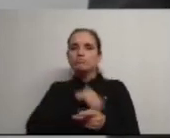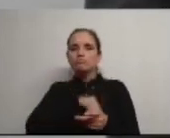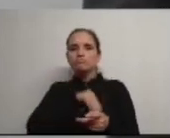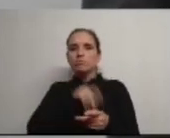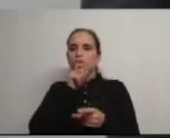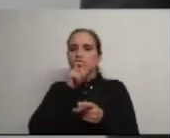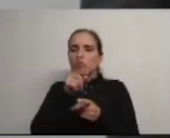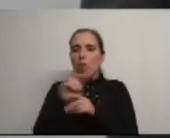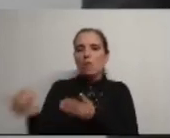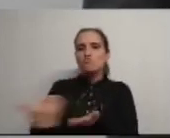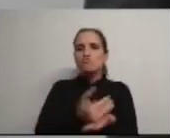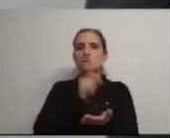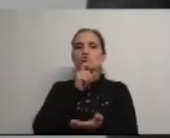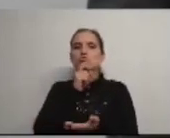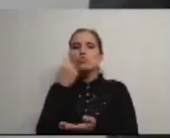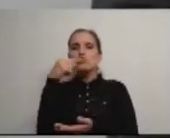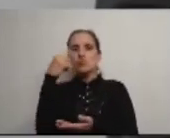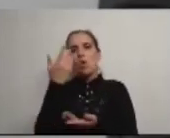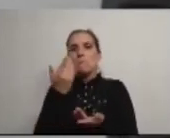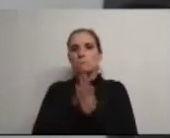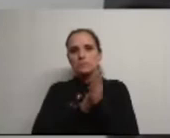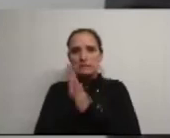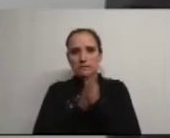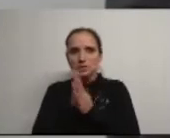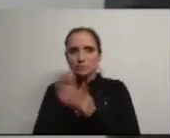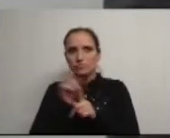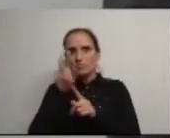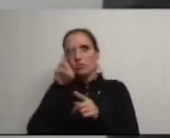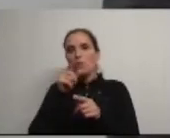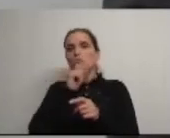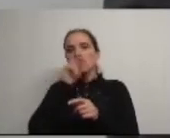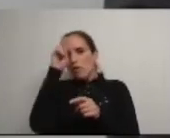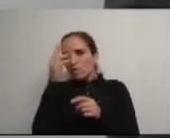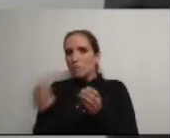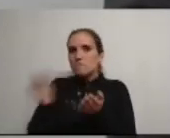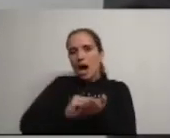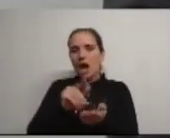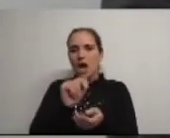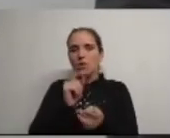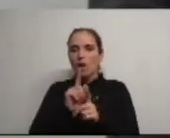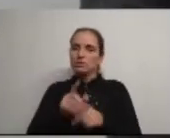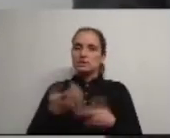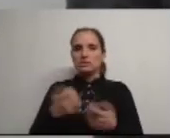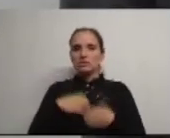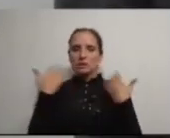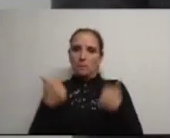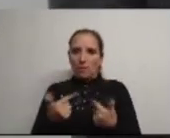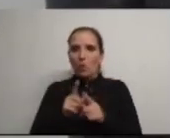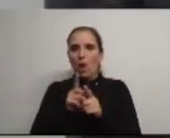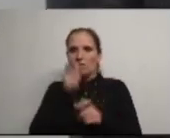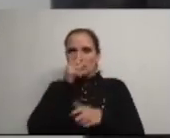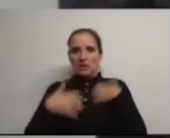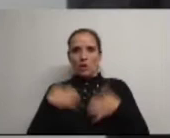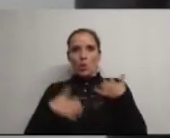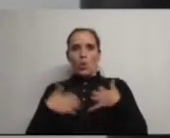sustentabilidade, ao mesmo tempo, com o reforço da sua autoestima, retirando-nos muitas vezes o desespero de se